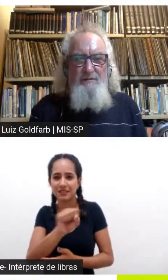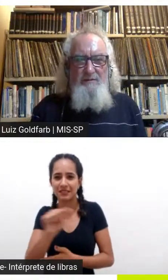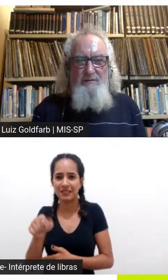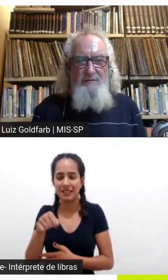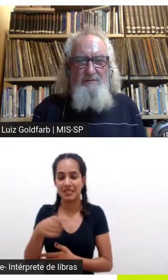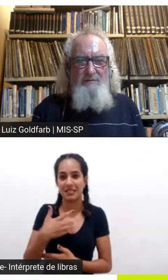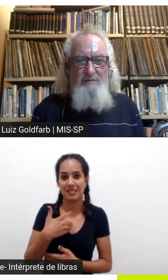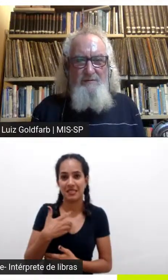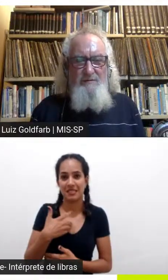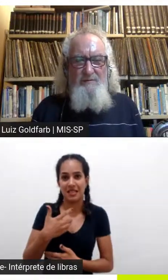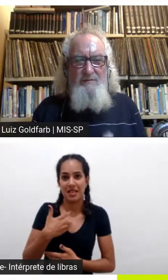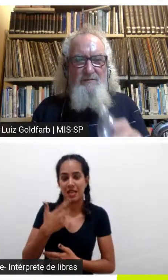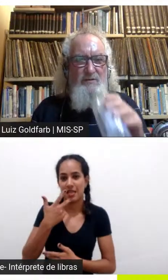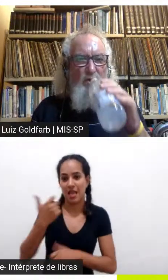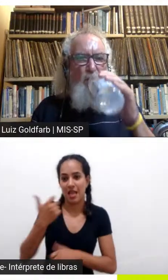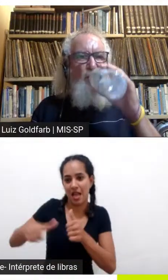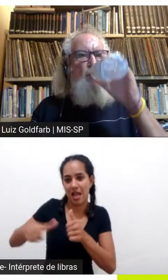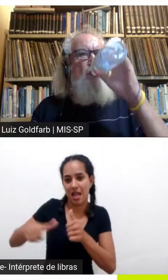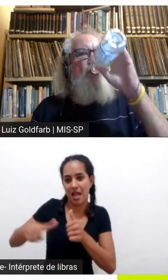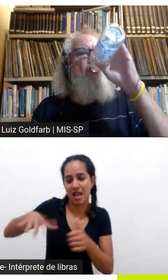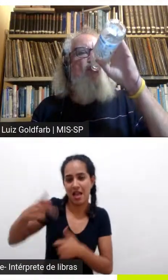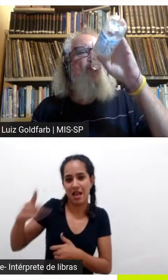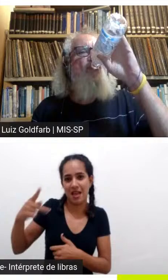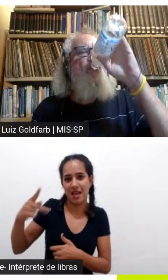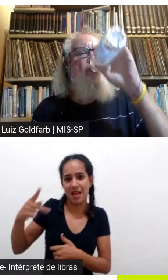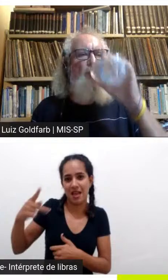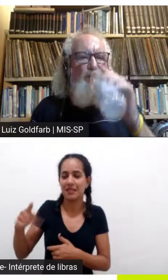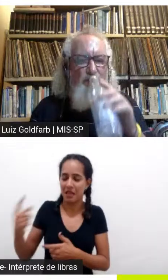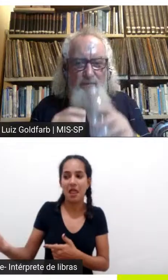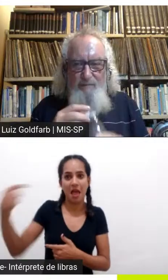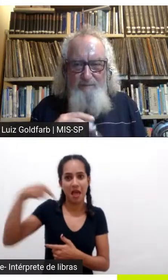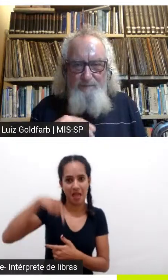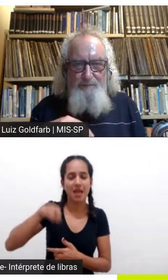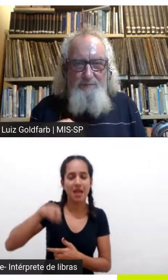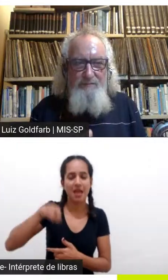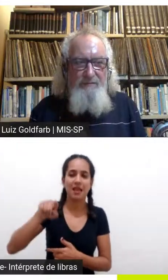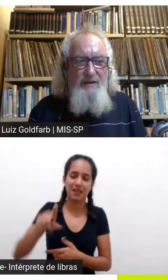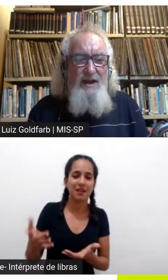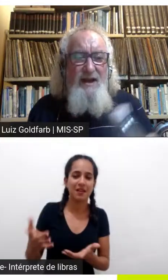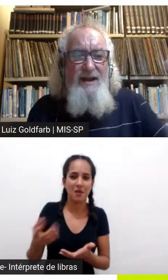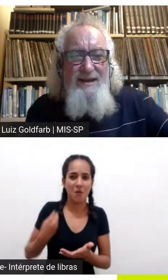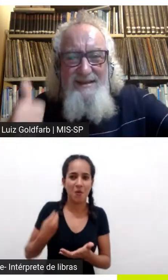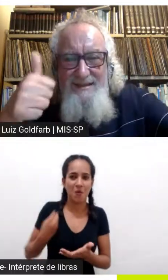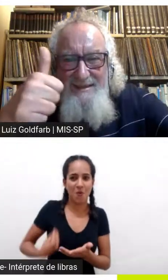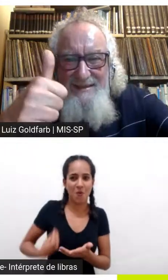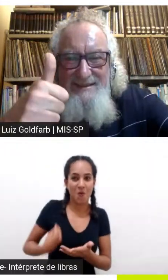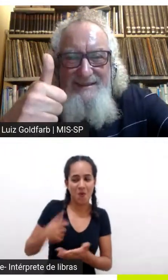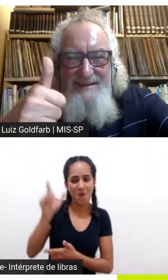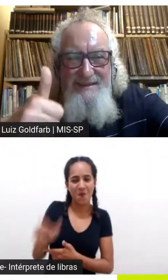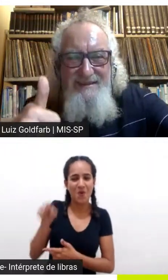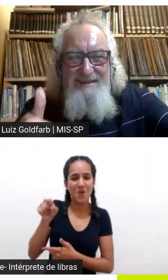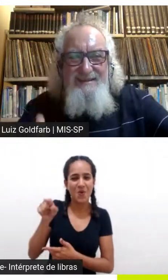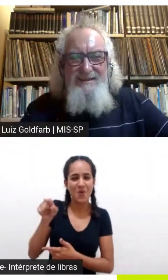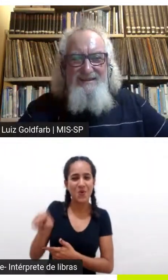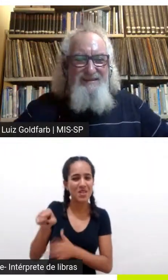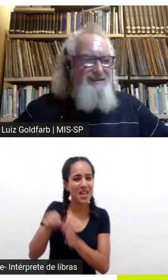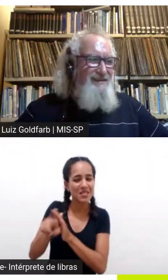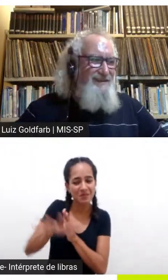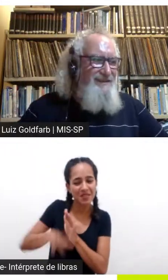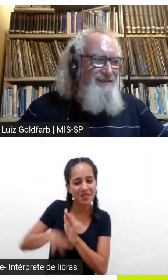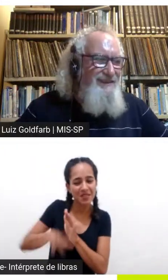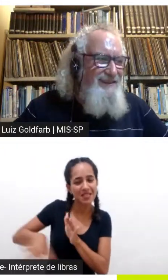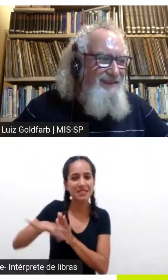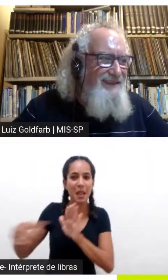na área dela que é turista da natureza então ela veio então gente sigam a Vanessa Rasson porque ela é especialista no tema e ela fez uma pergunta sobre